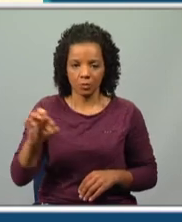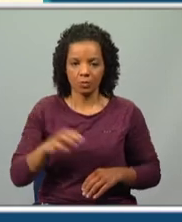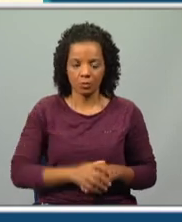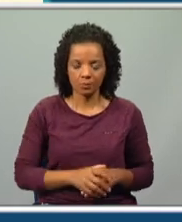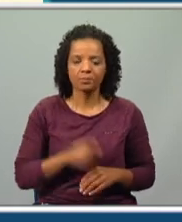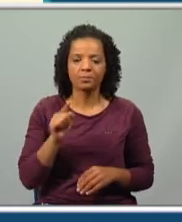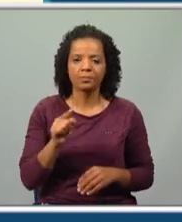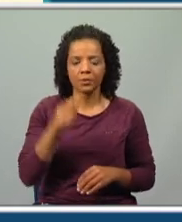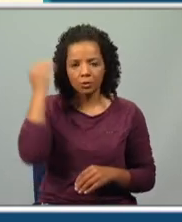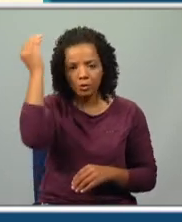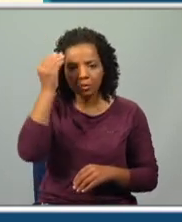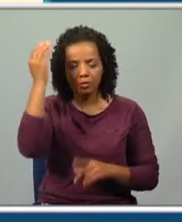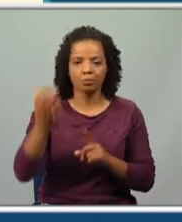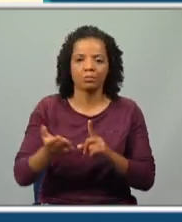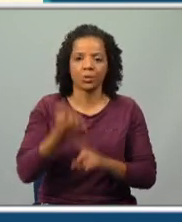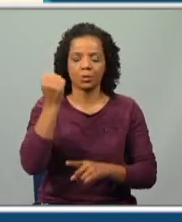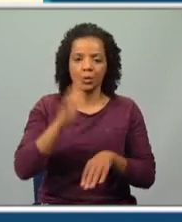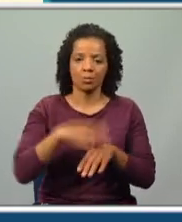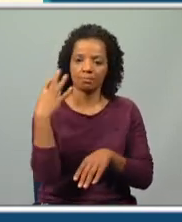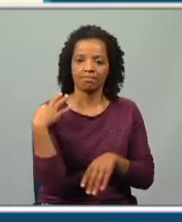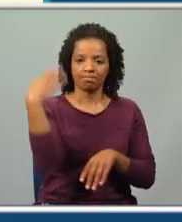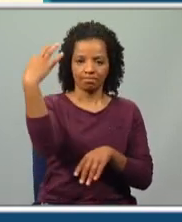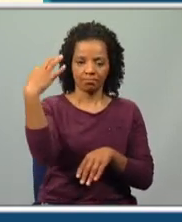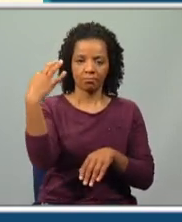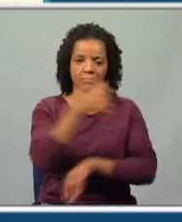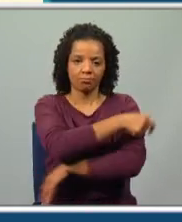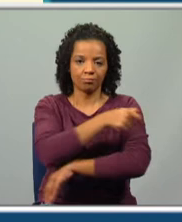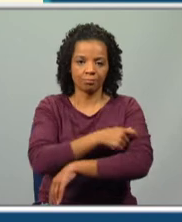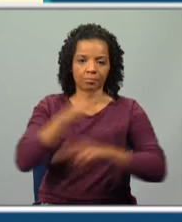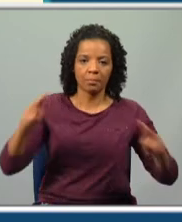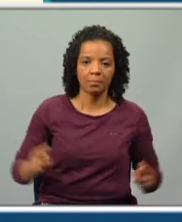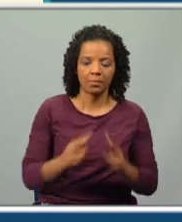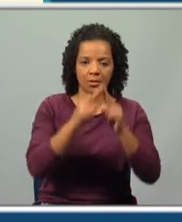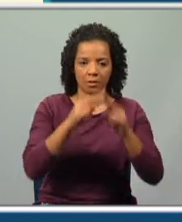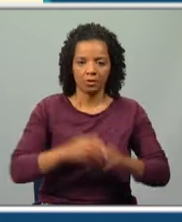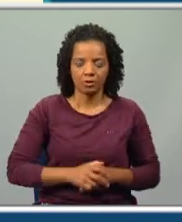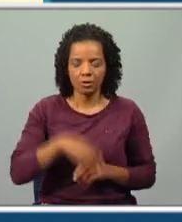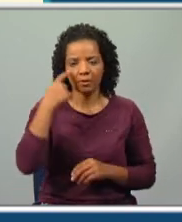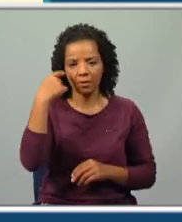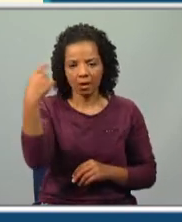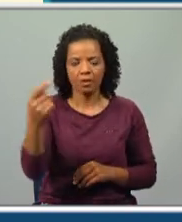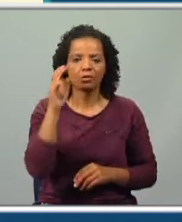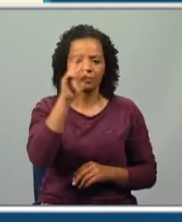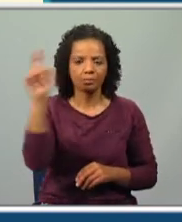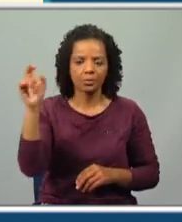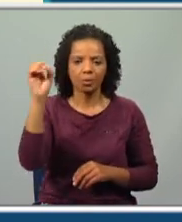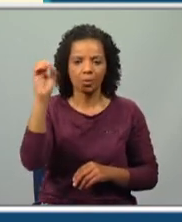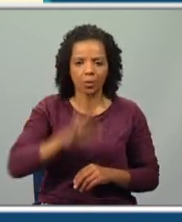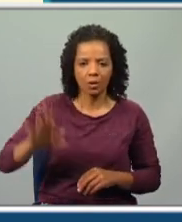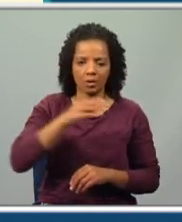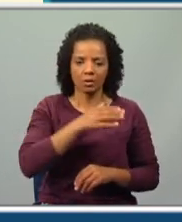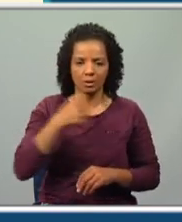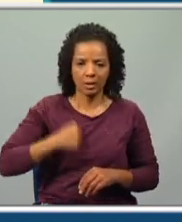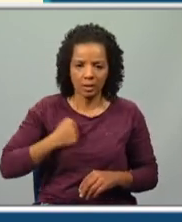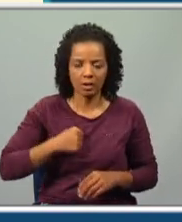cumpriu o grande sonho com a sua nomeação para o Consulado de Paris. Viajará pelo Oriente, Canadá,